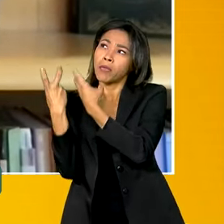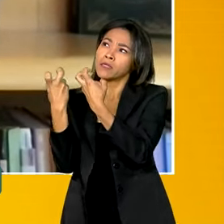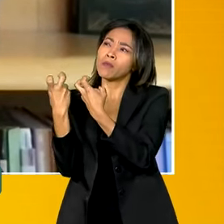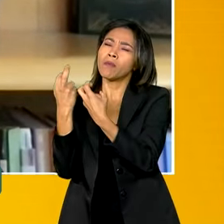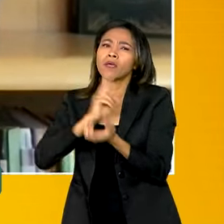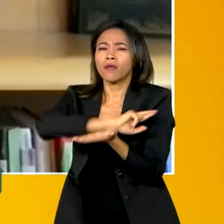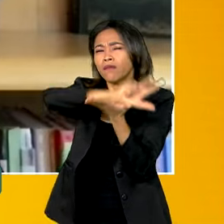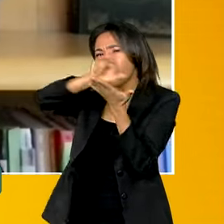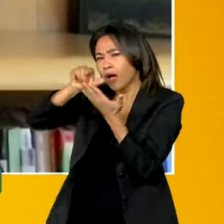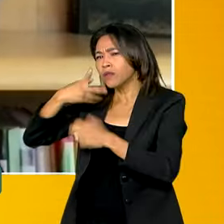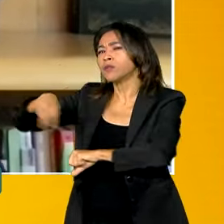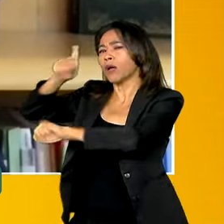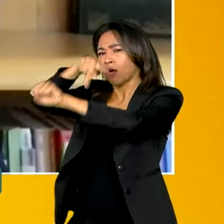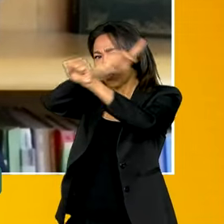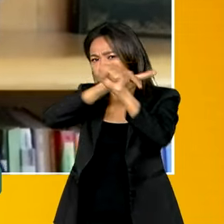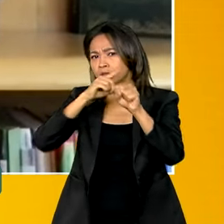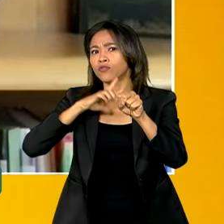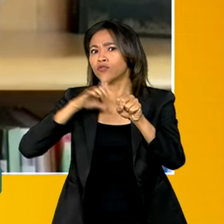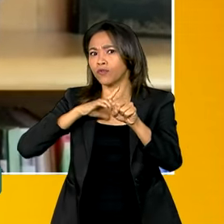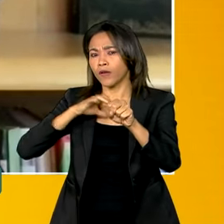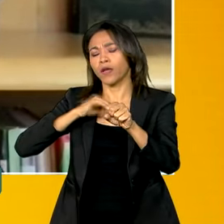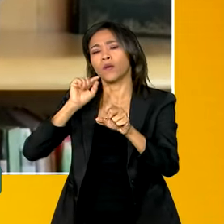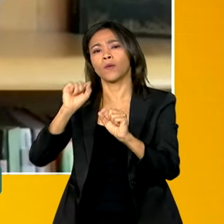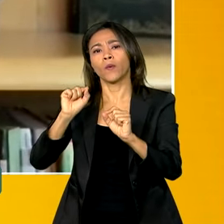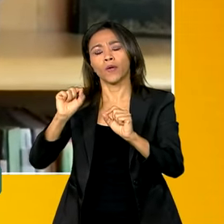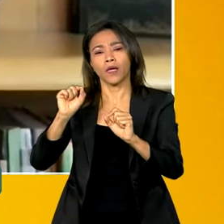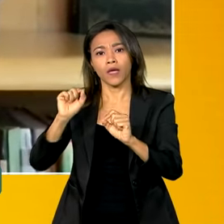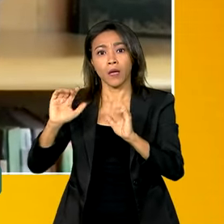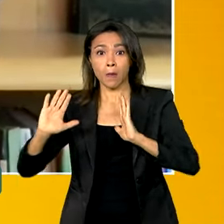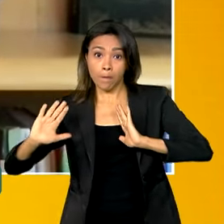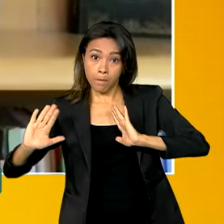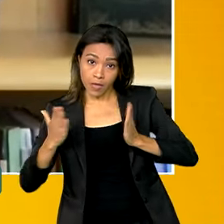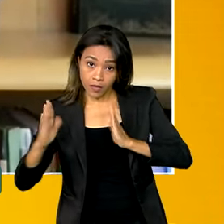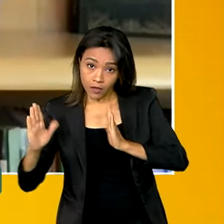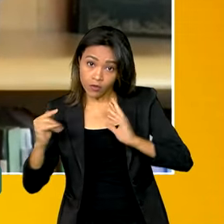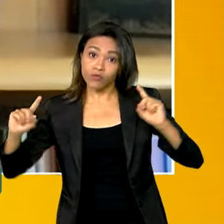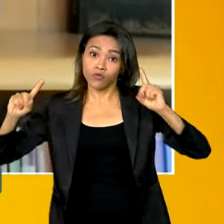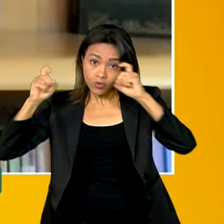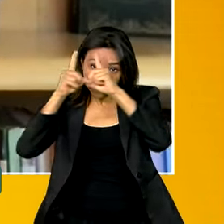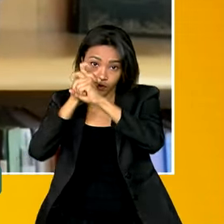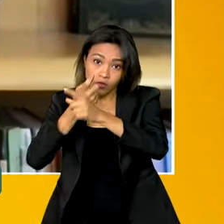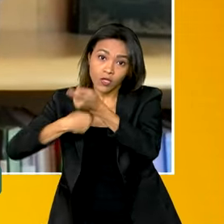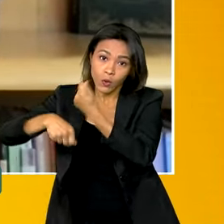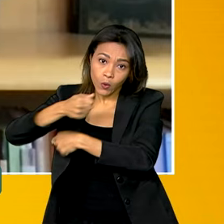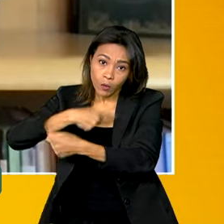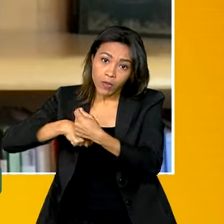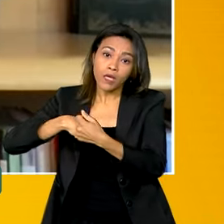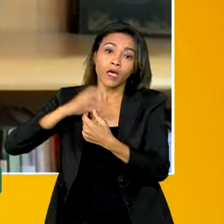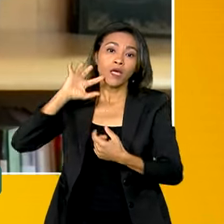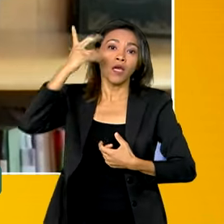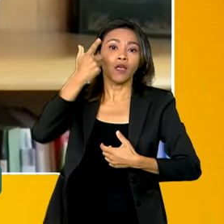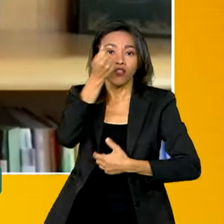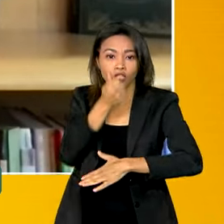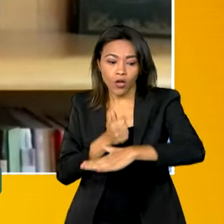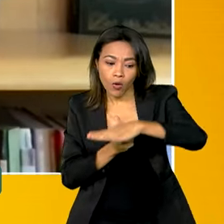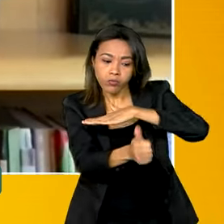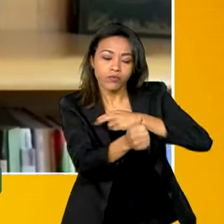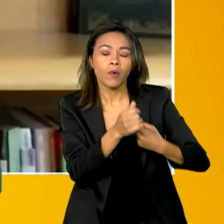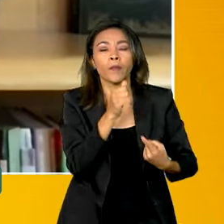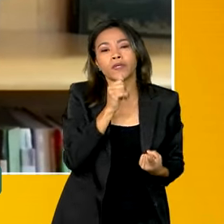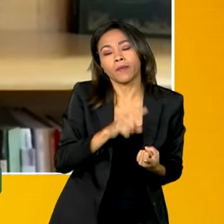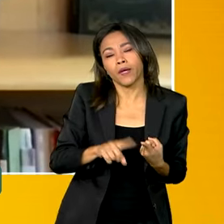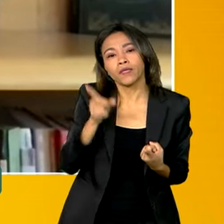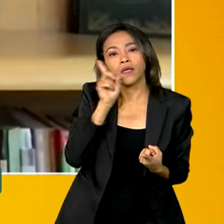tiveram um revés em relação a momentos de dificuldades econômicas e investiram na cultura. Estados Unidos,